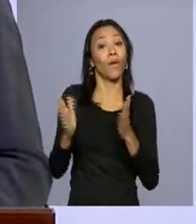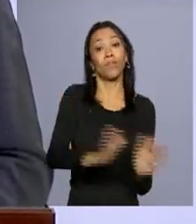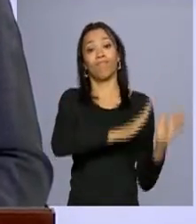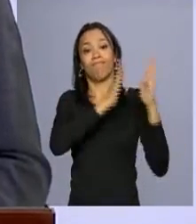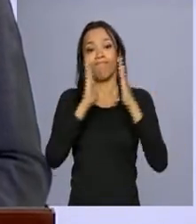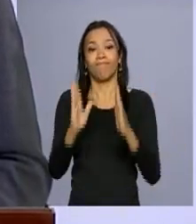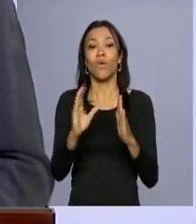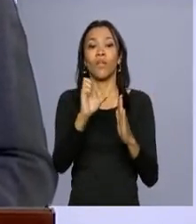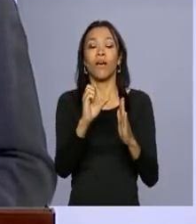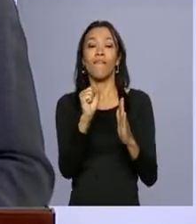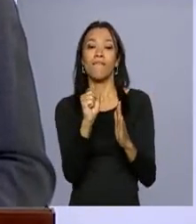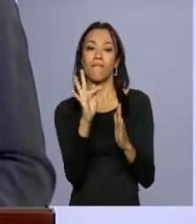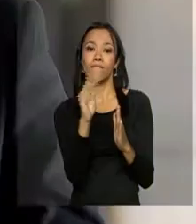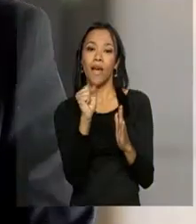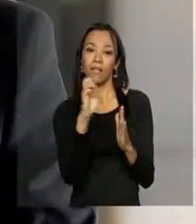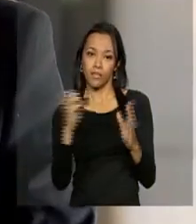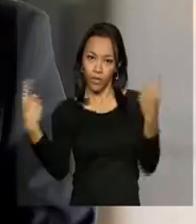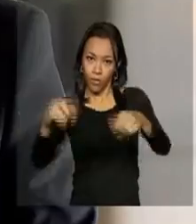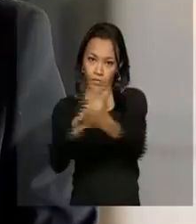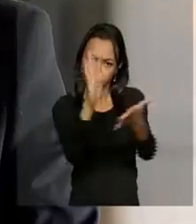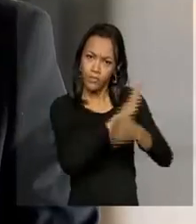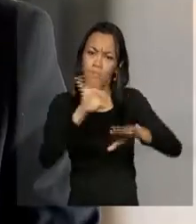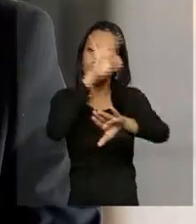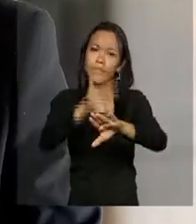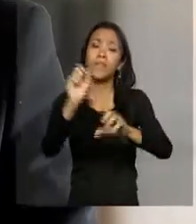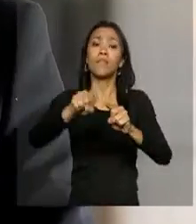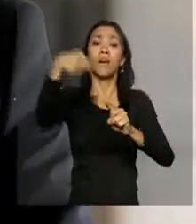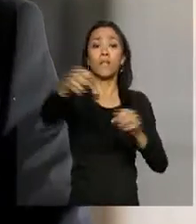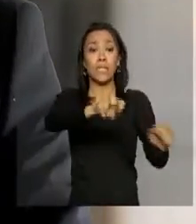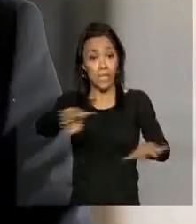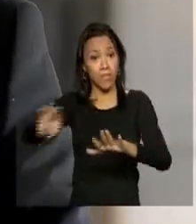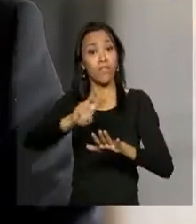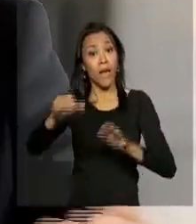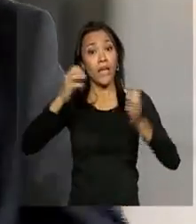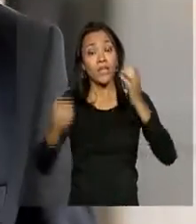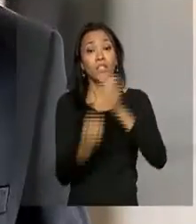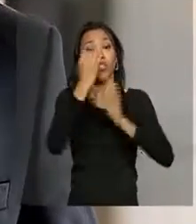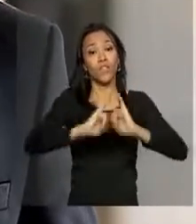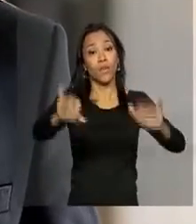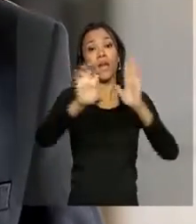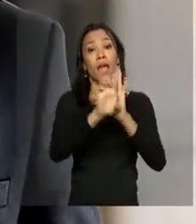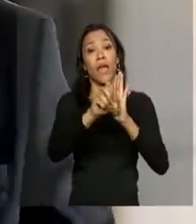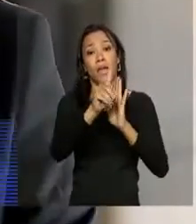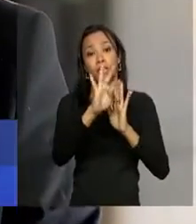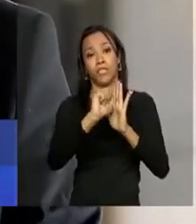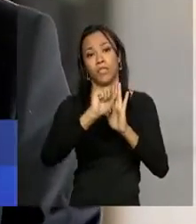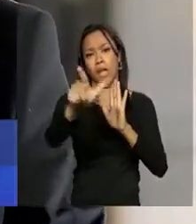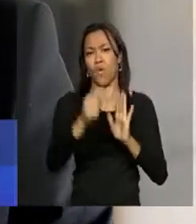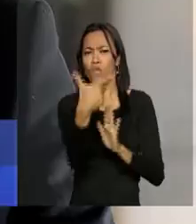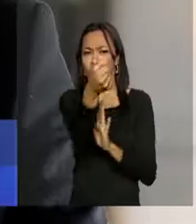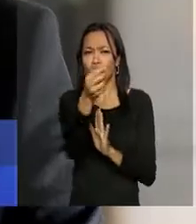desse combate. Já na semana que vem vai ser lançado um edital que vai liberar 20 milhões de reais para que